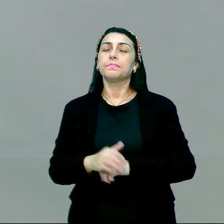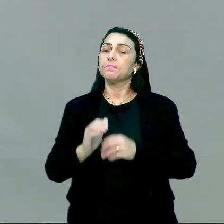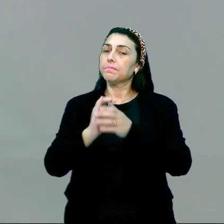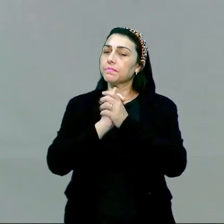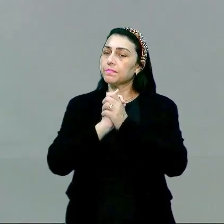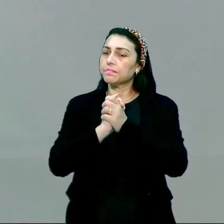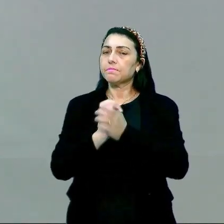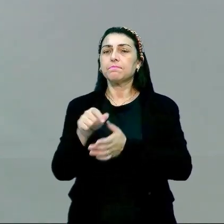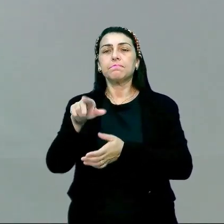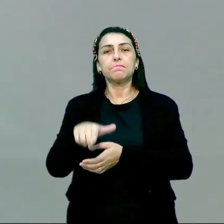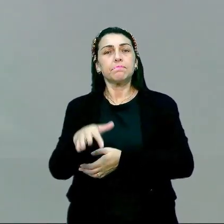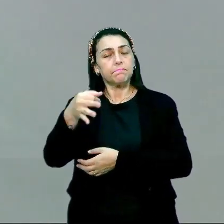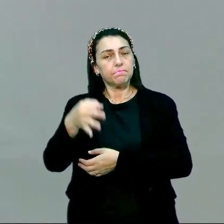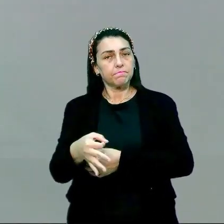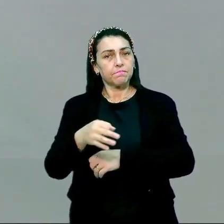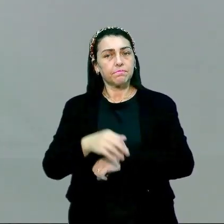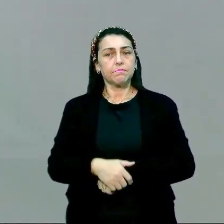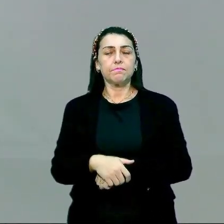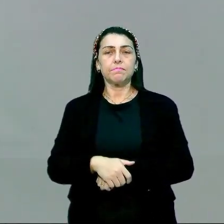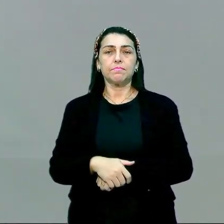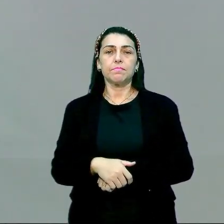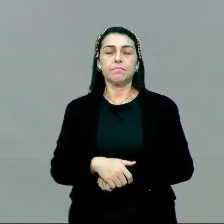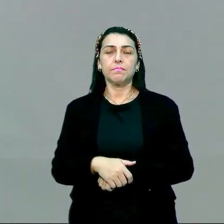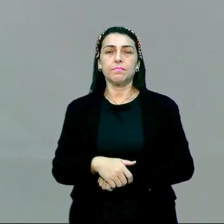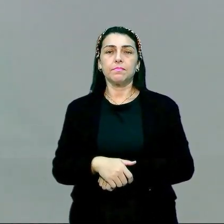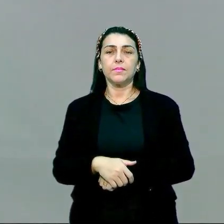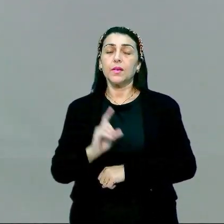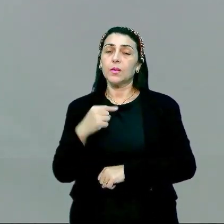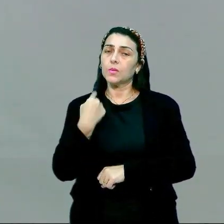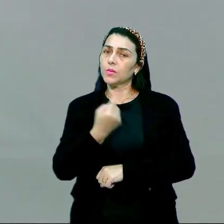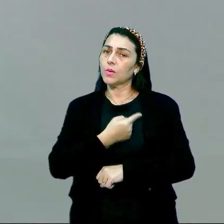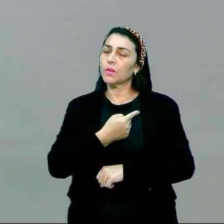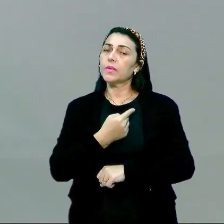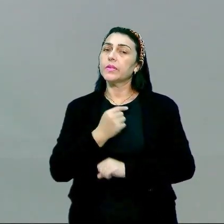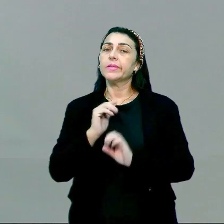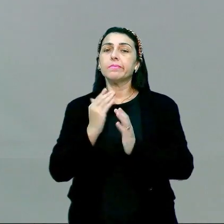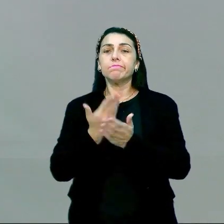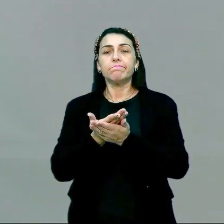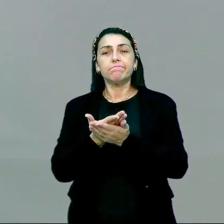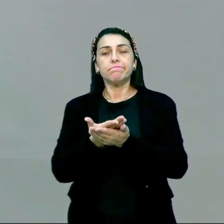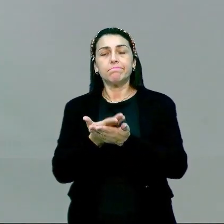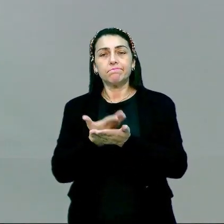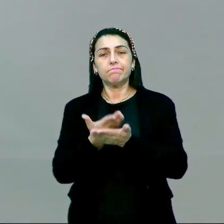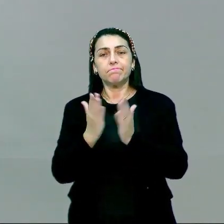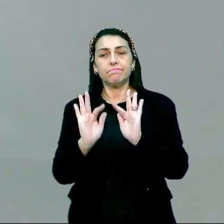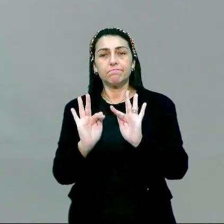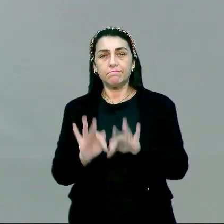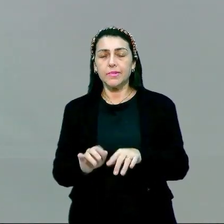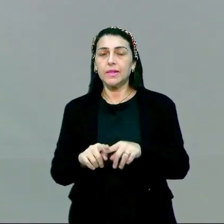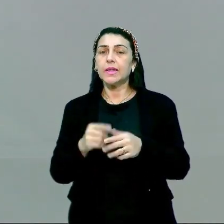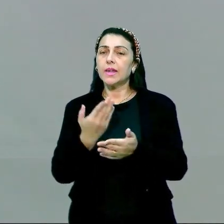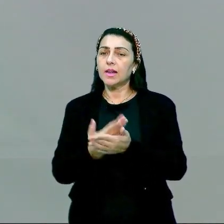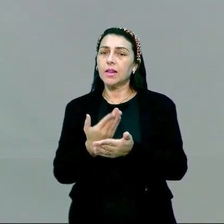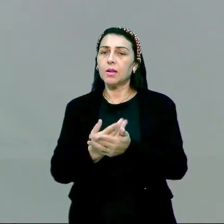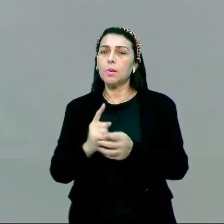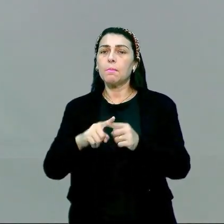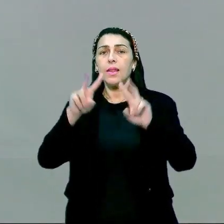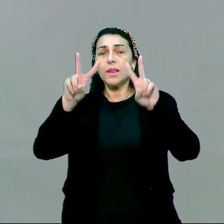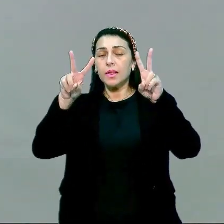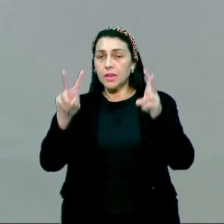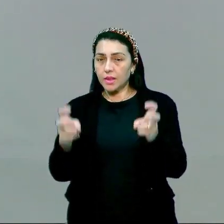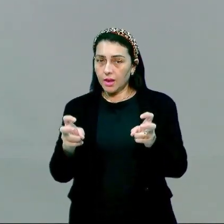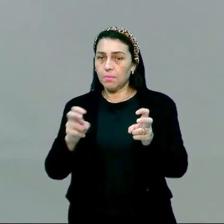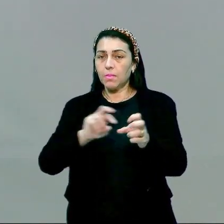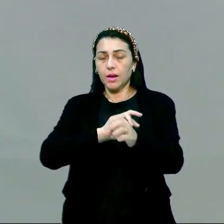Parabéns pra quem acertou, galera. Então, é isso, né? A gente se despede aqui, tá? Não somente dessa aula, mas também da temática